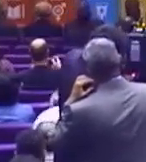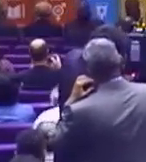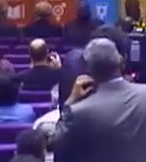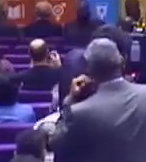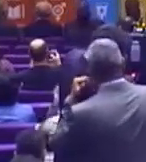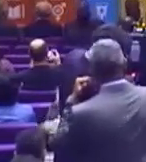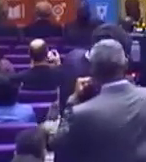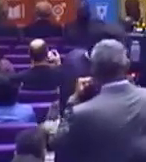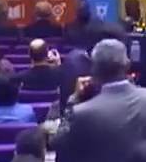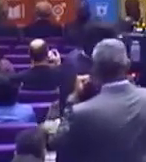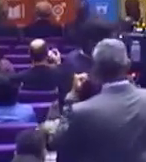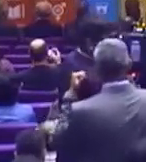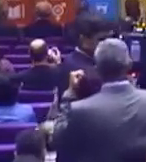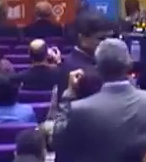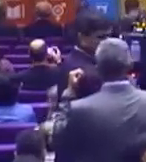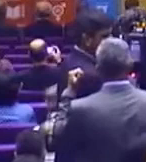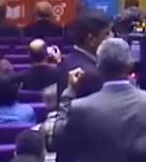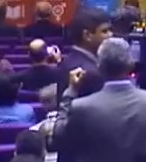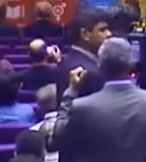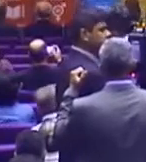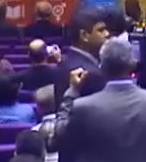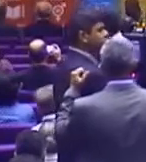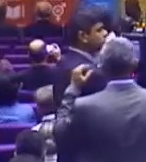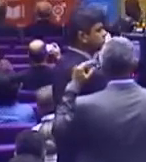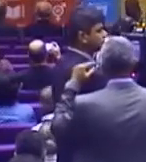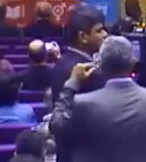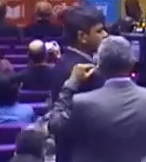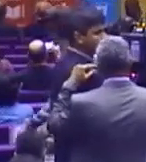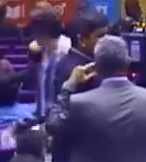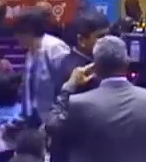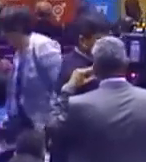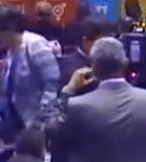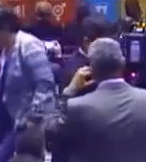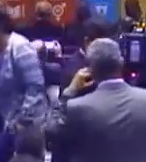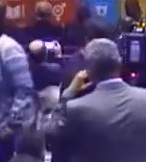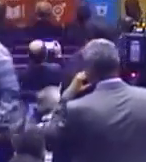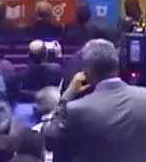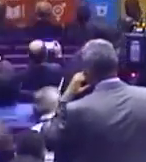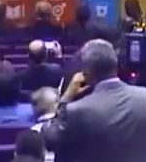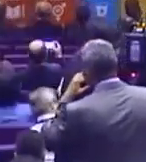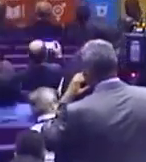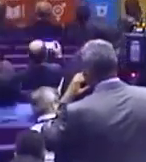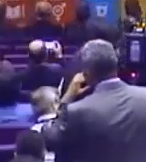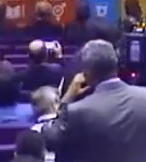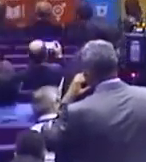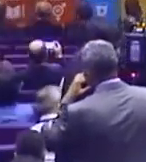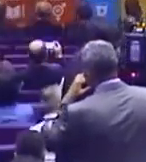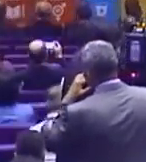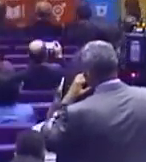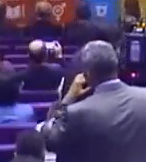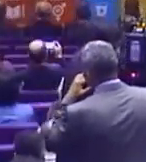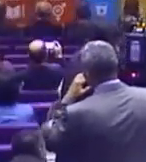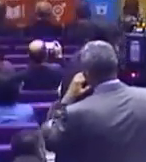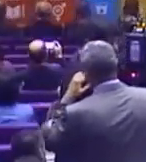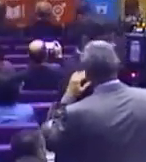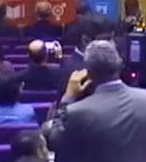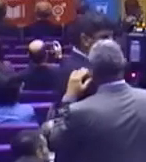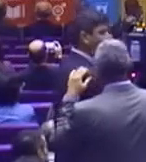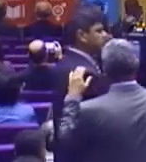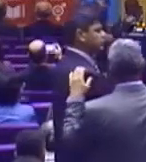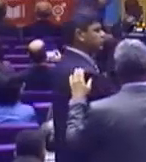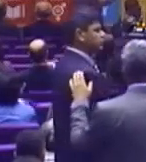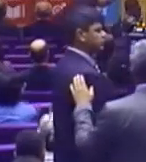adoção de boas práticas para uma gestão pública mais sustentável, bem como disseminar o valor da responsabilidade socioambiental no